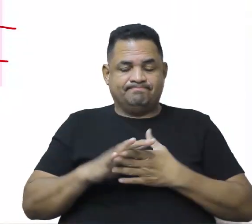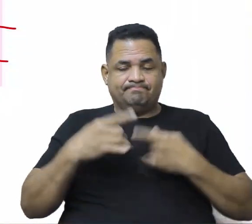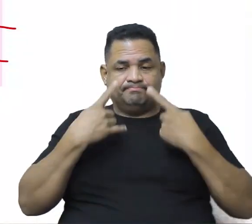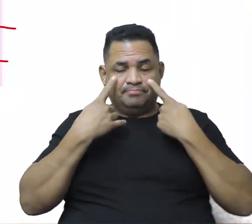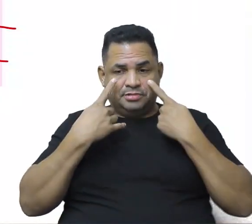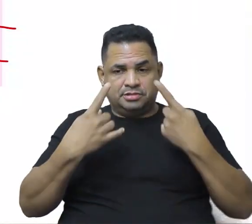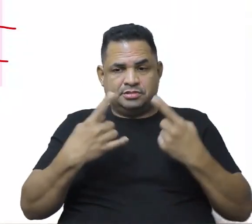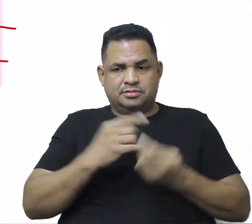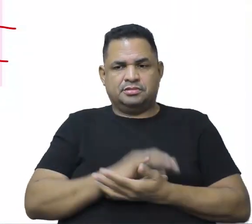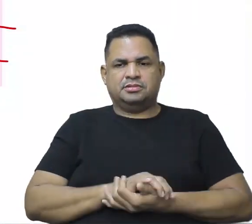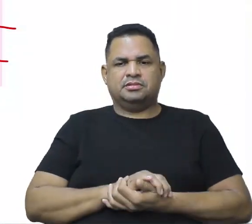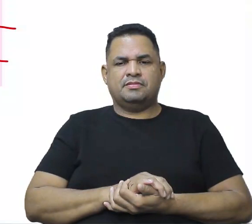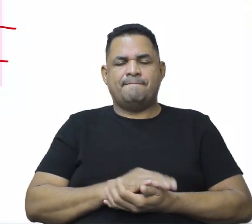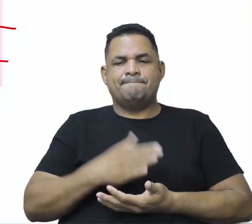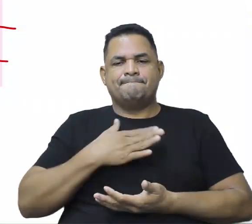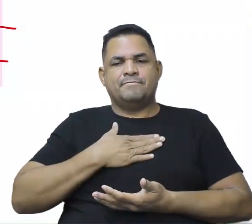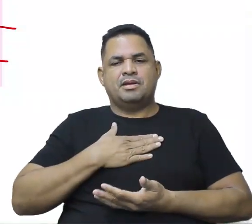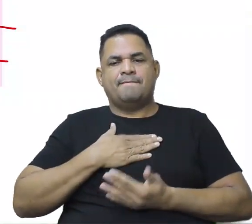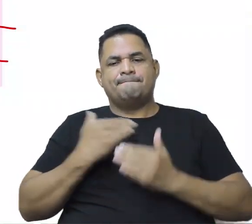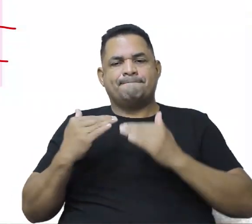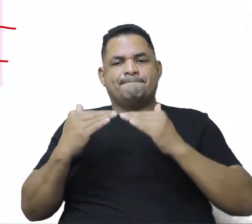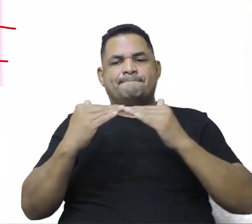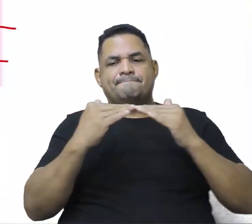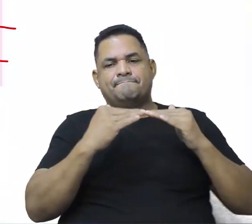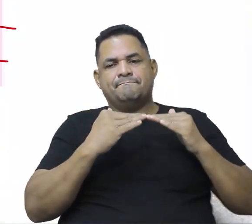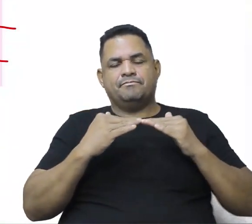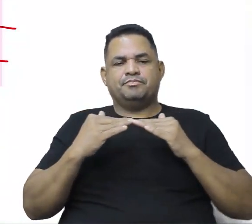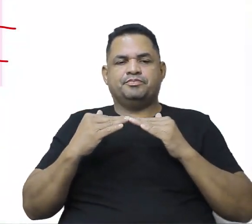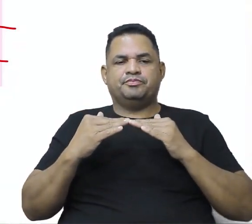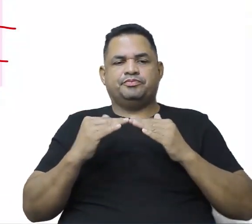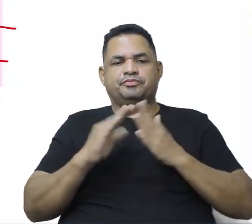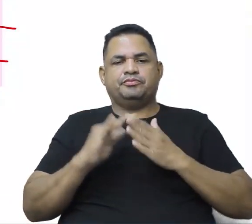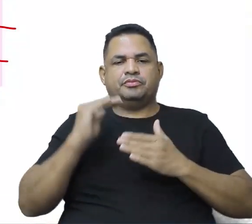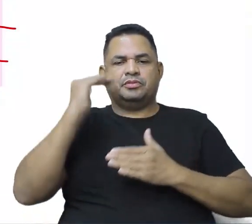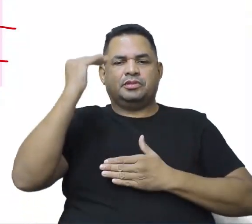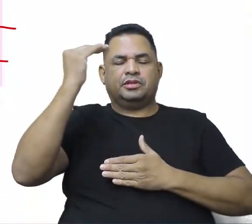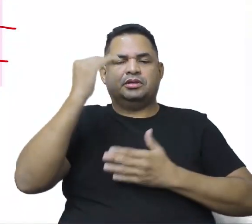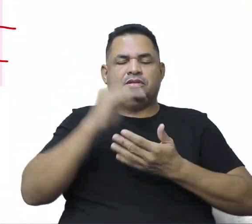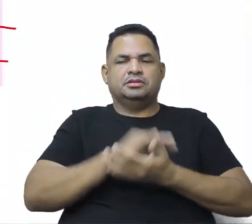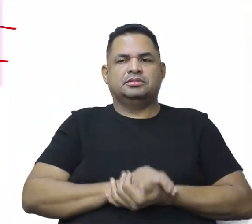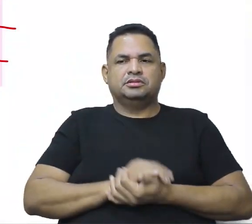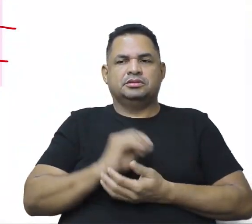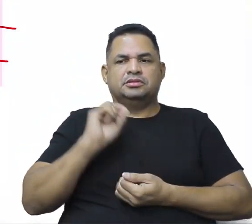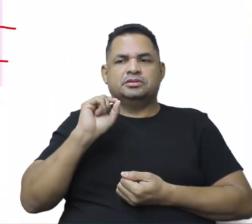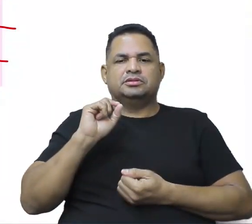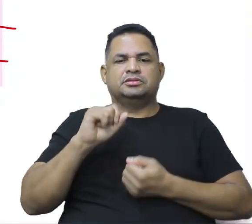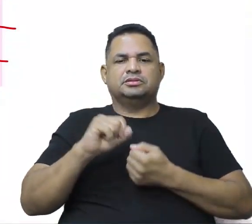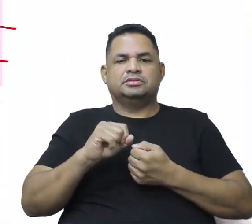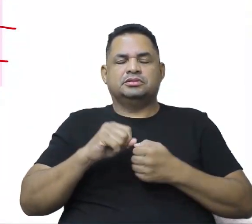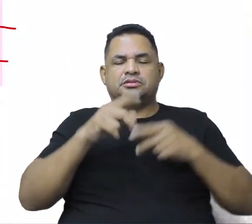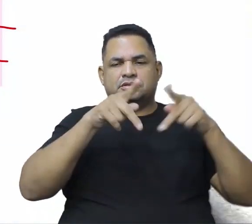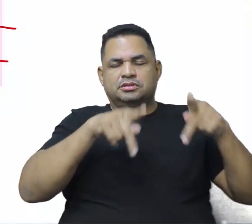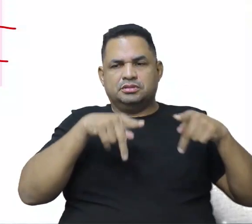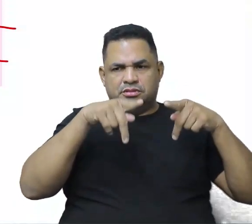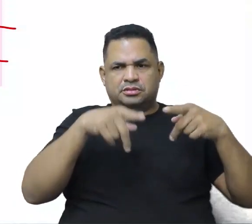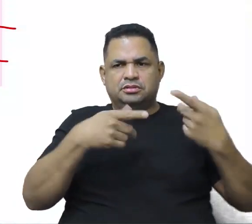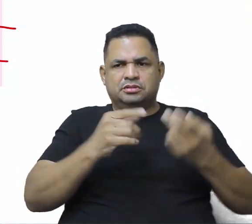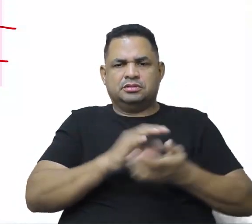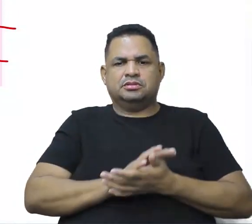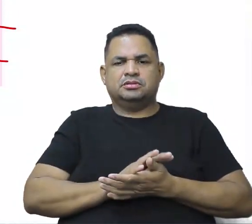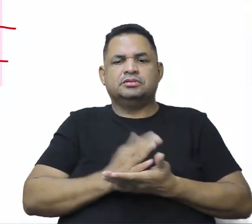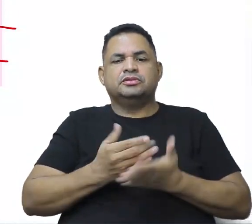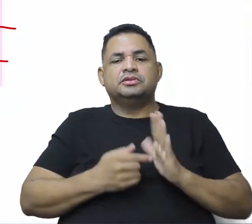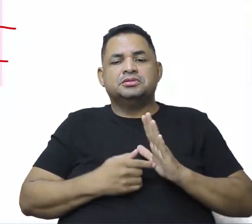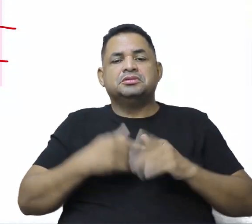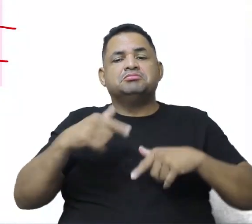marginalizado. O meu padrão, o meu modo de ser, ele é superior. E foram isso que fizeram com os povos aqui. E isso foi sendo